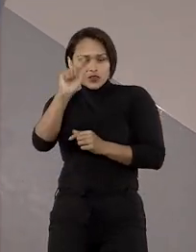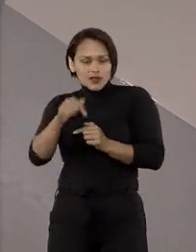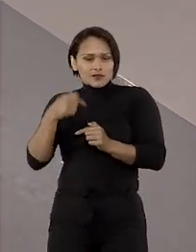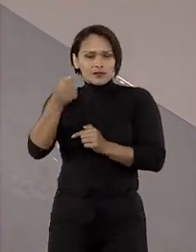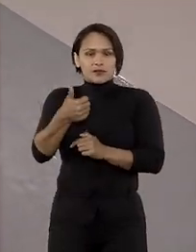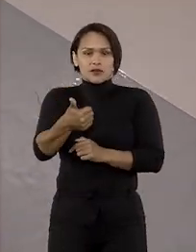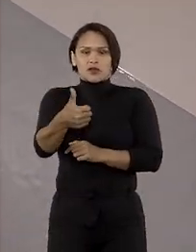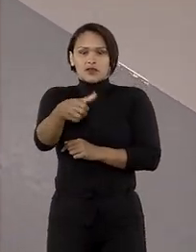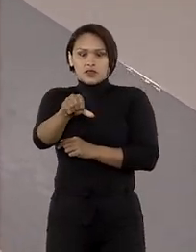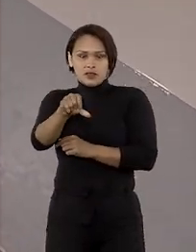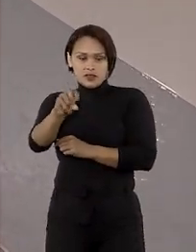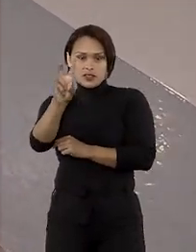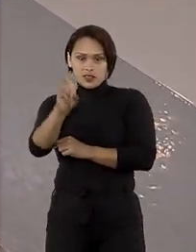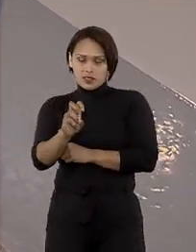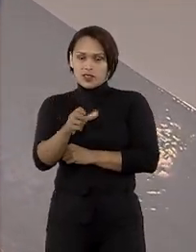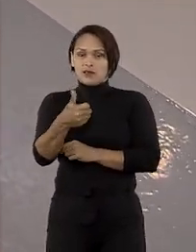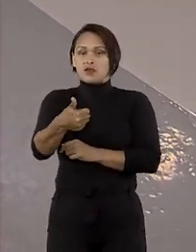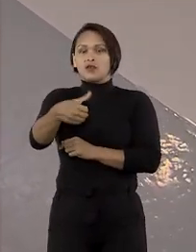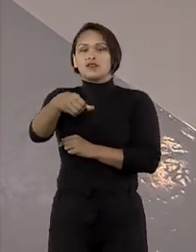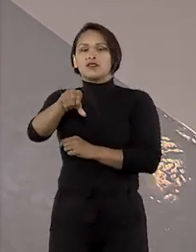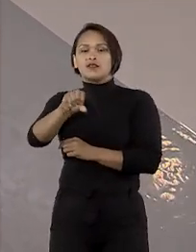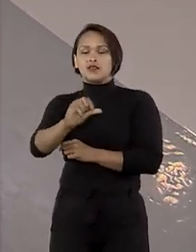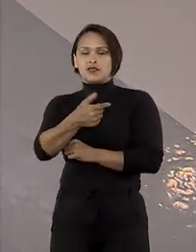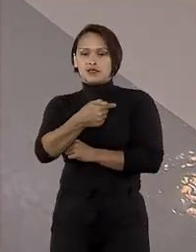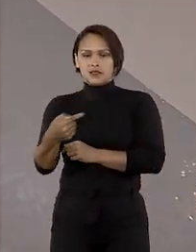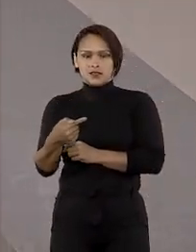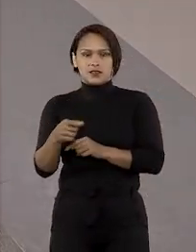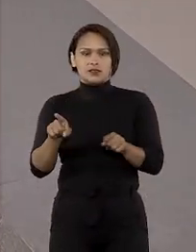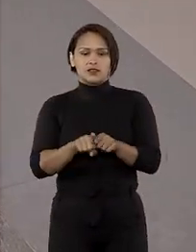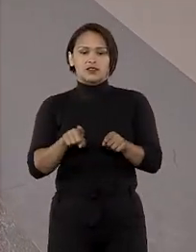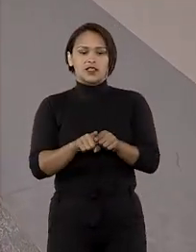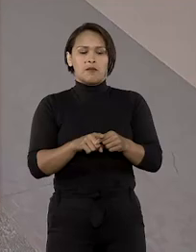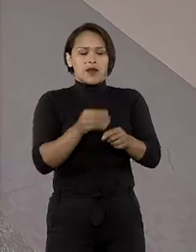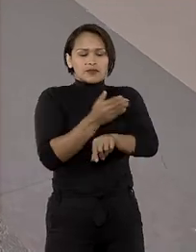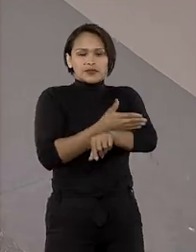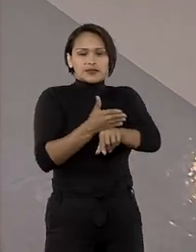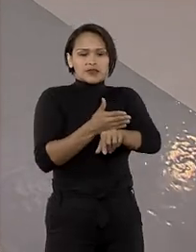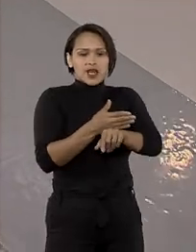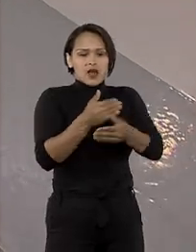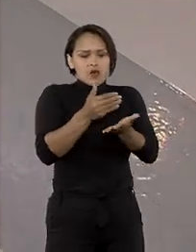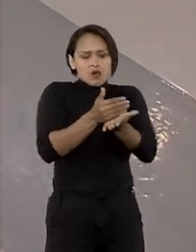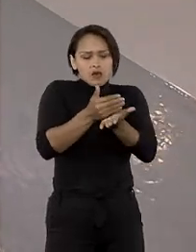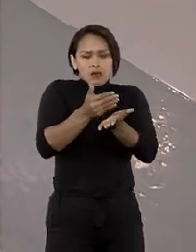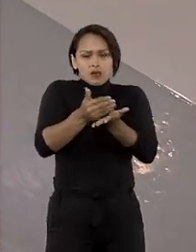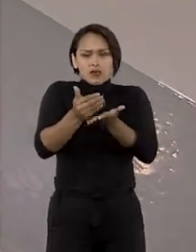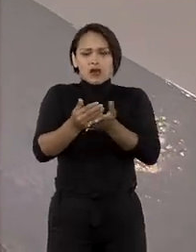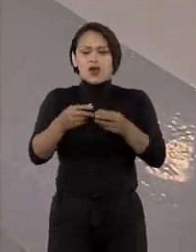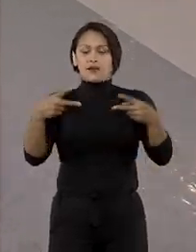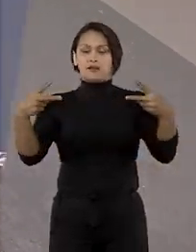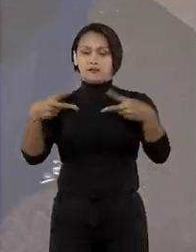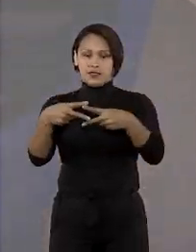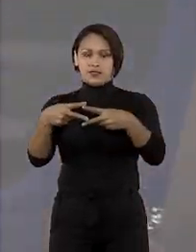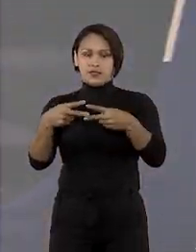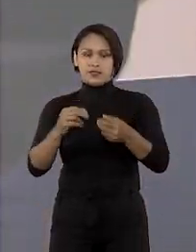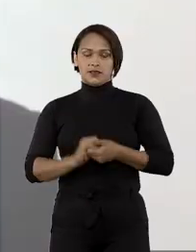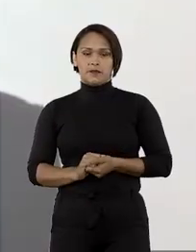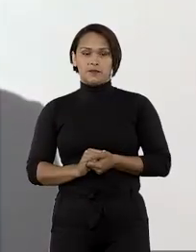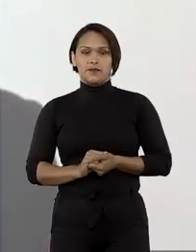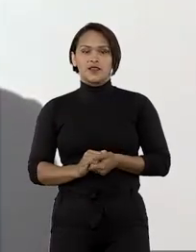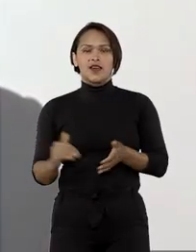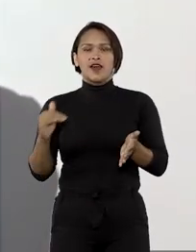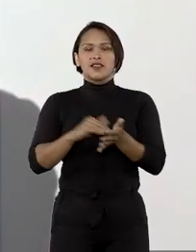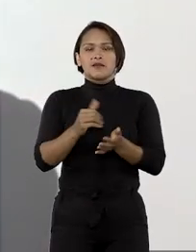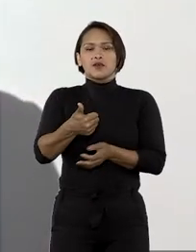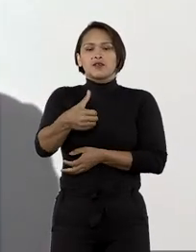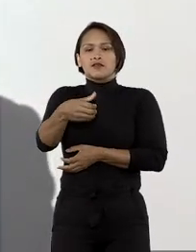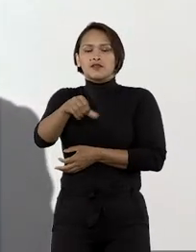normas de 1995 e 1997, que disciplinam a concessão de benefícios da Previdência Social. Até